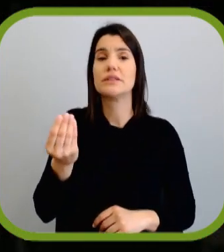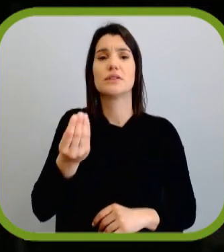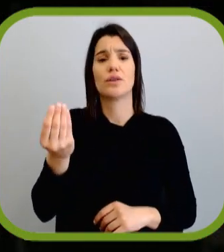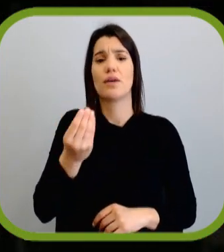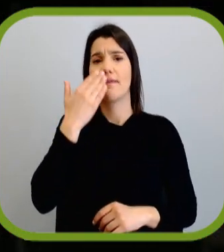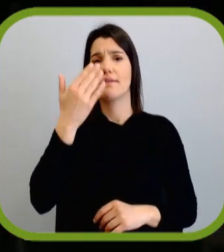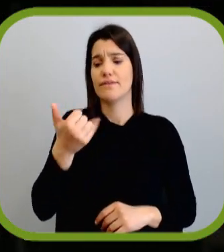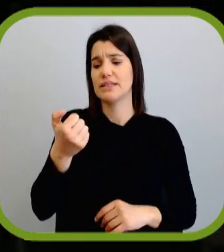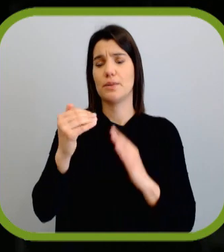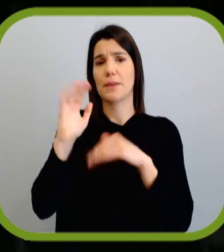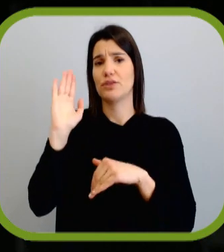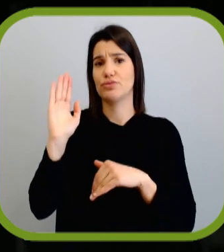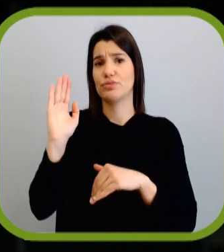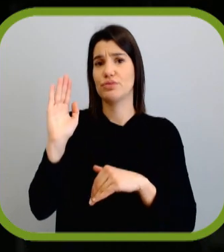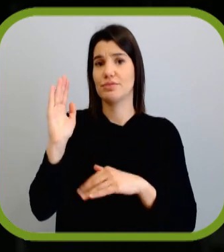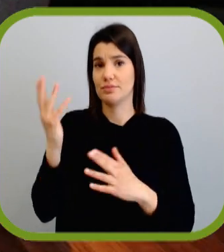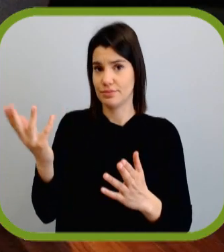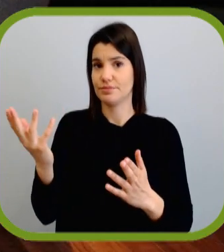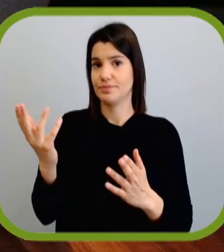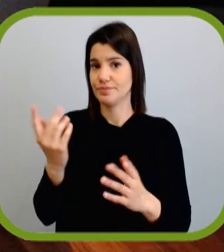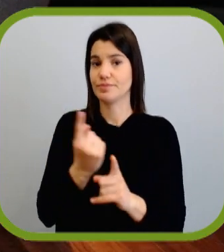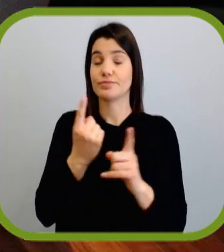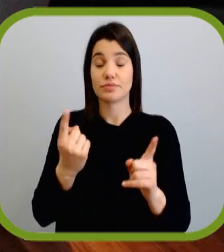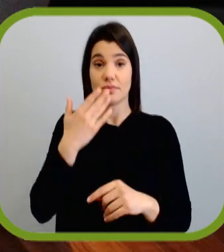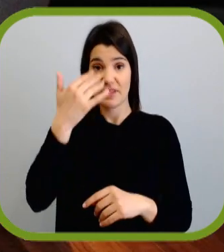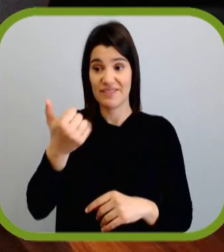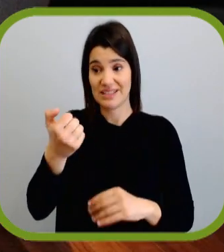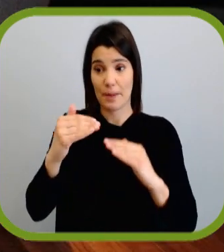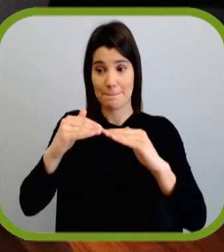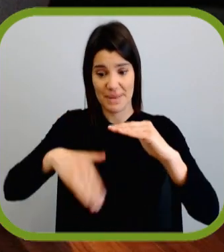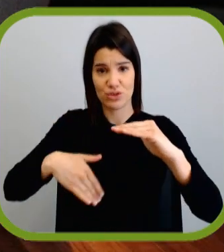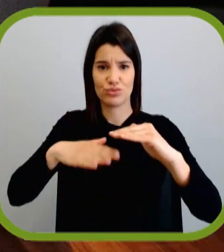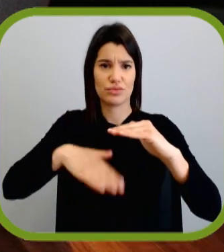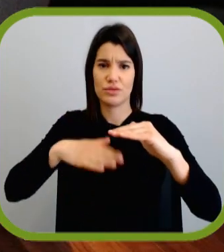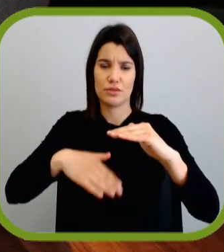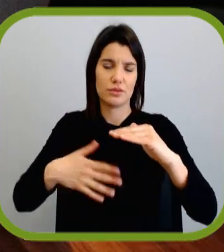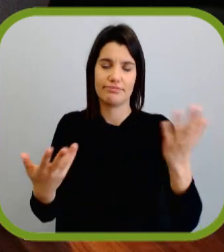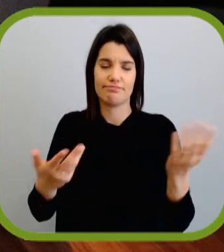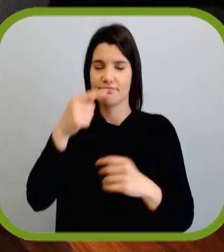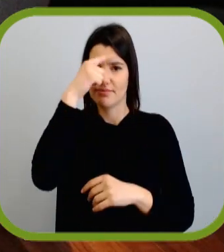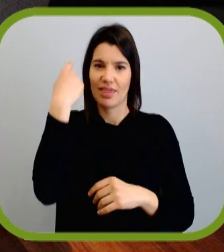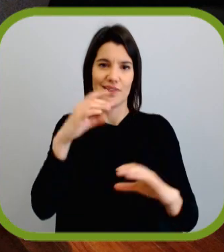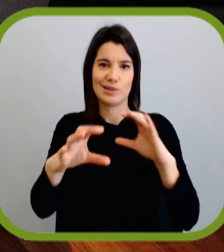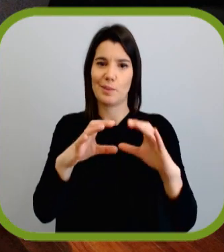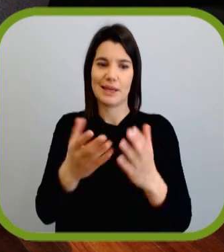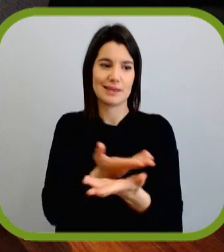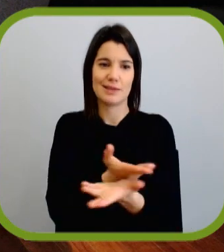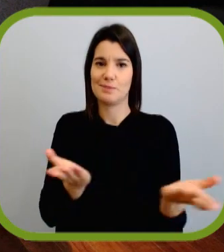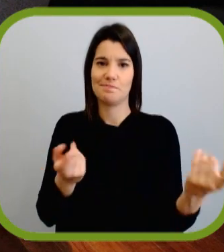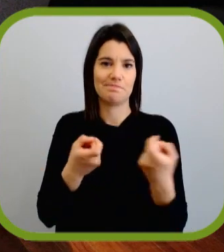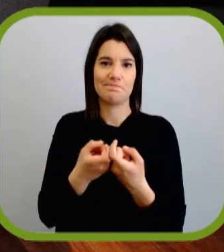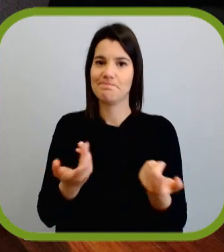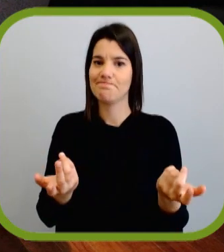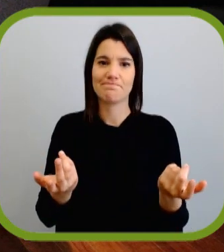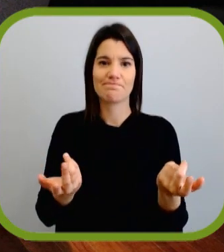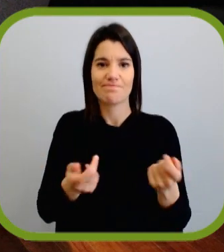jovens, falo em jovens com mais de 25 anos. Porque antes de 25 anos é muito difícil comunicar com